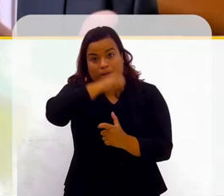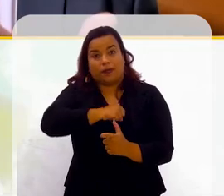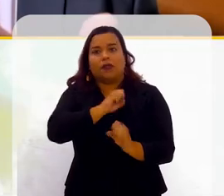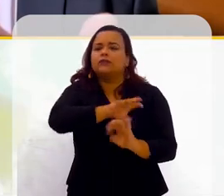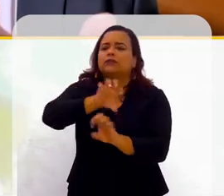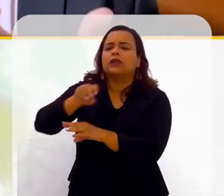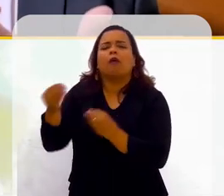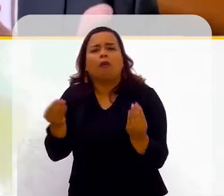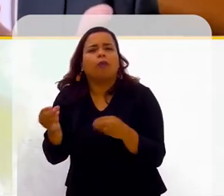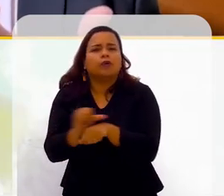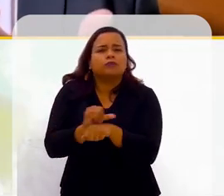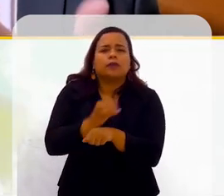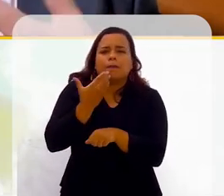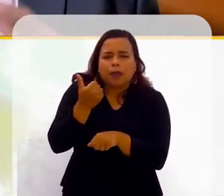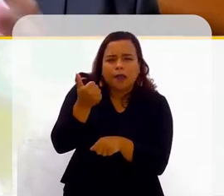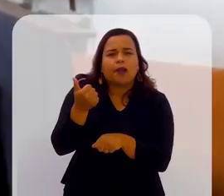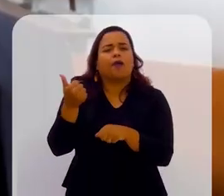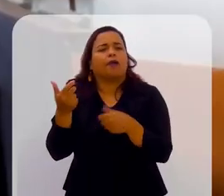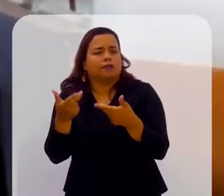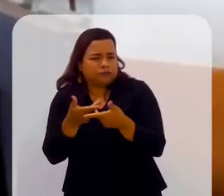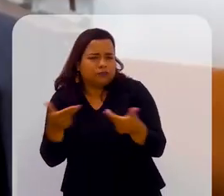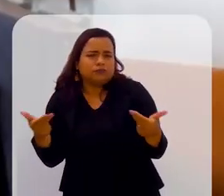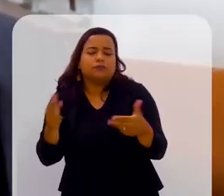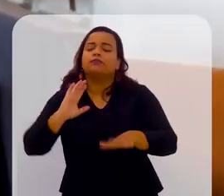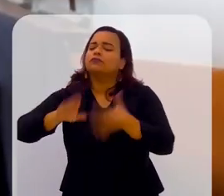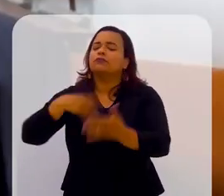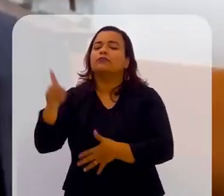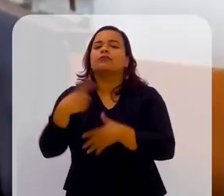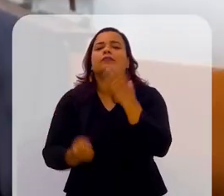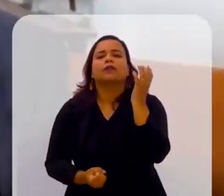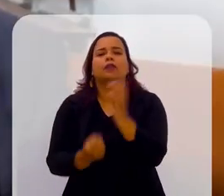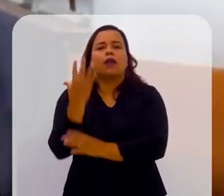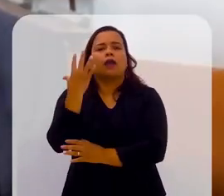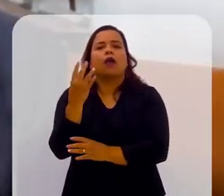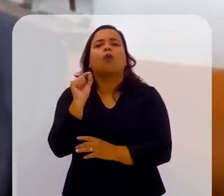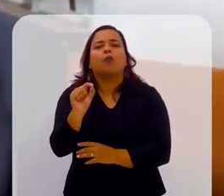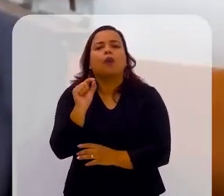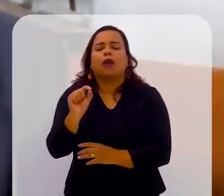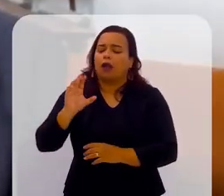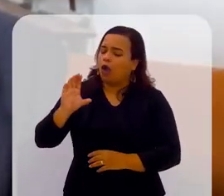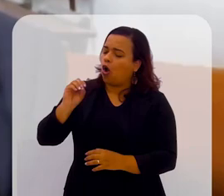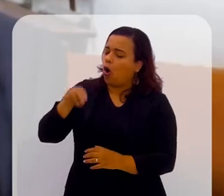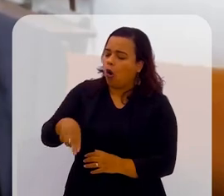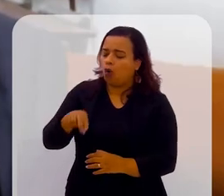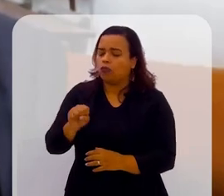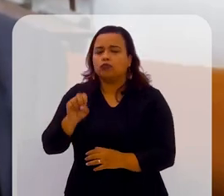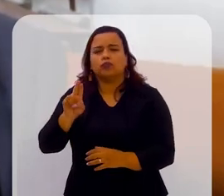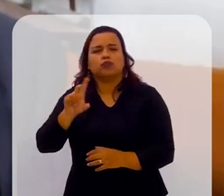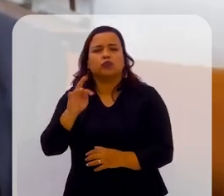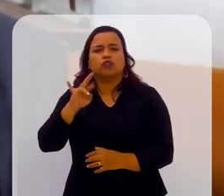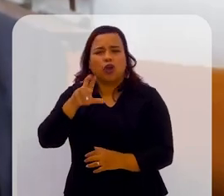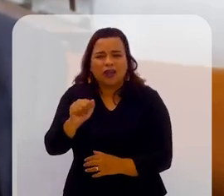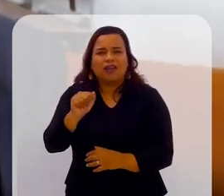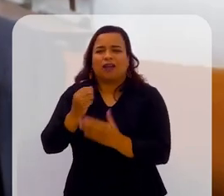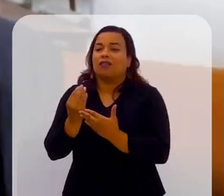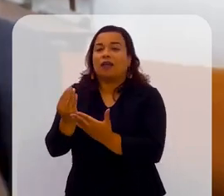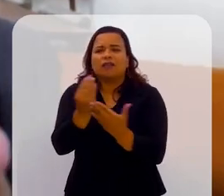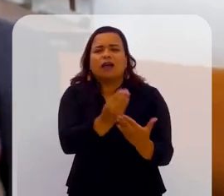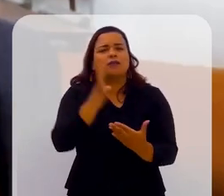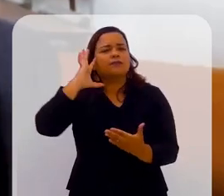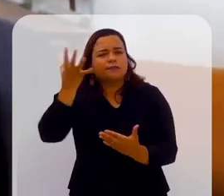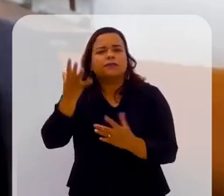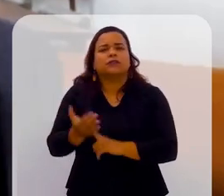aprende a ensinar. E, com isso, a gente criou uma consultoria que trazia soluções de tecnologia